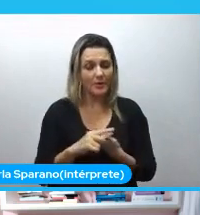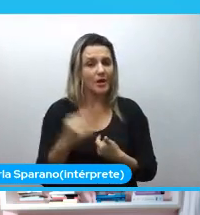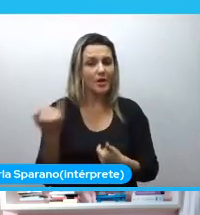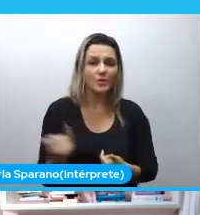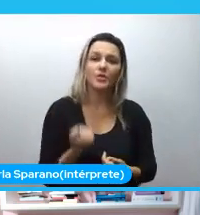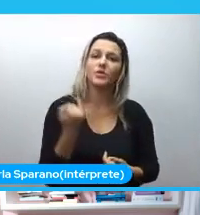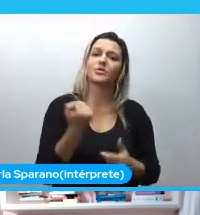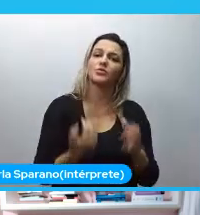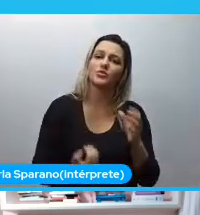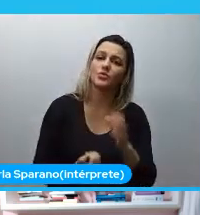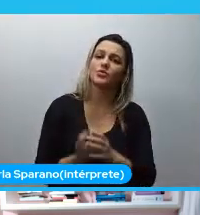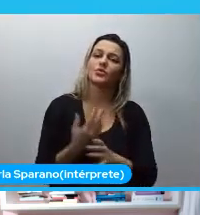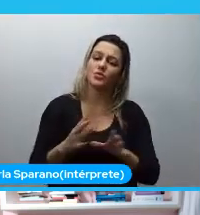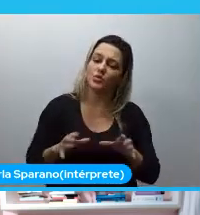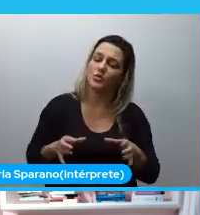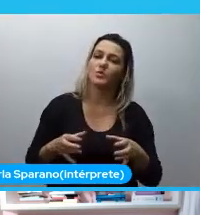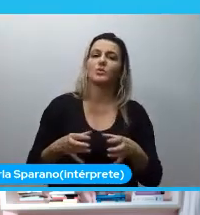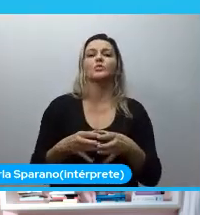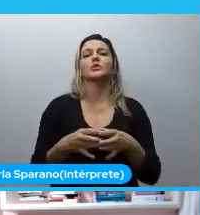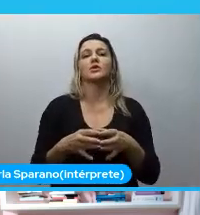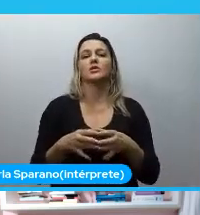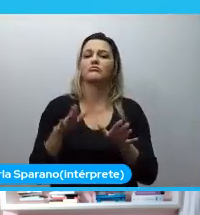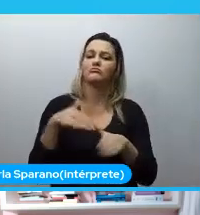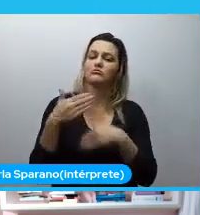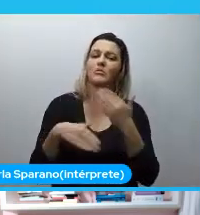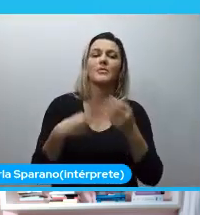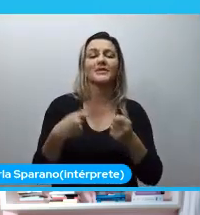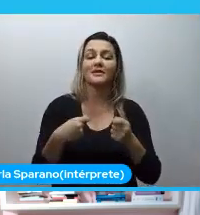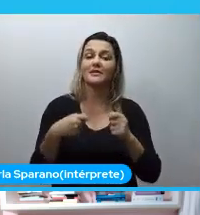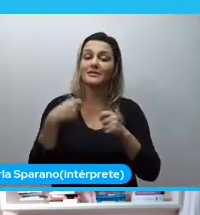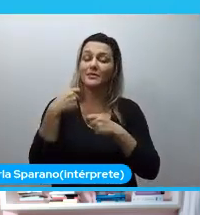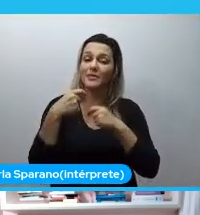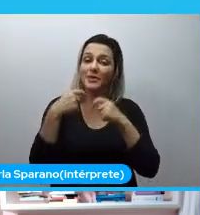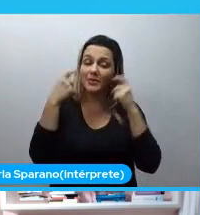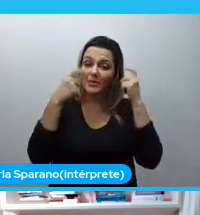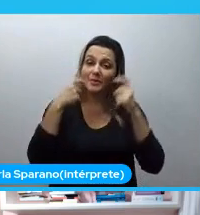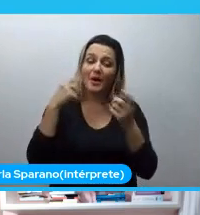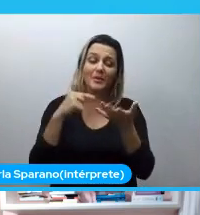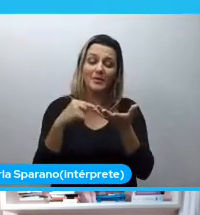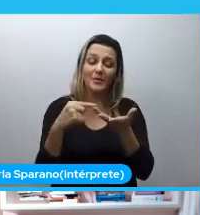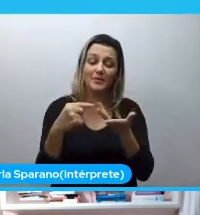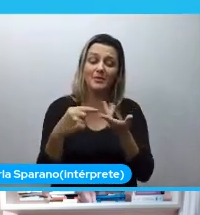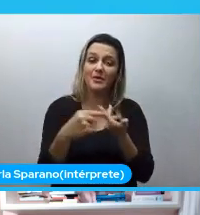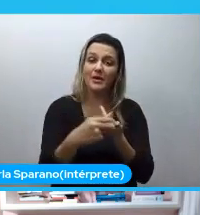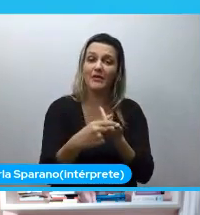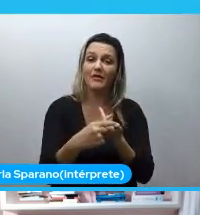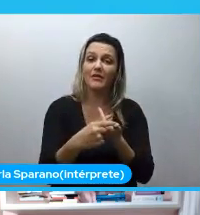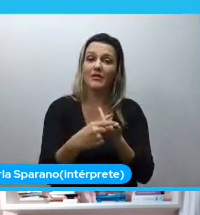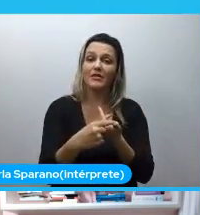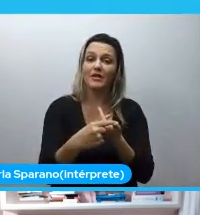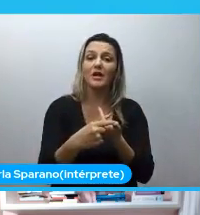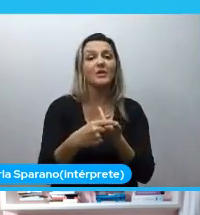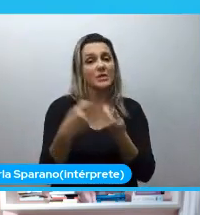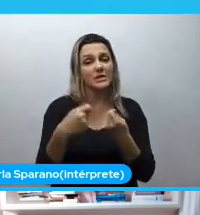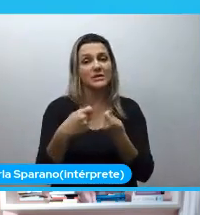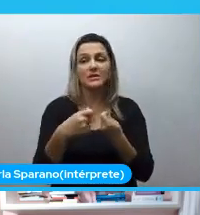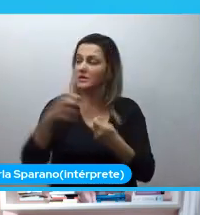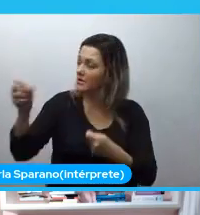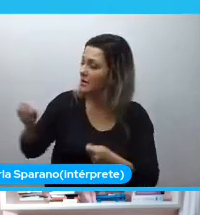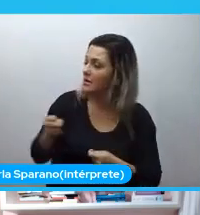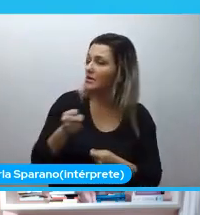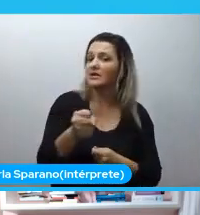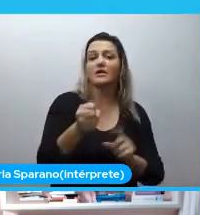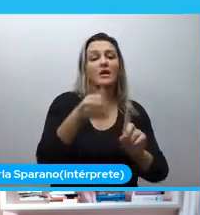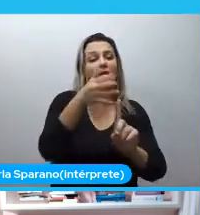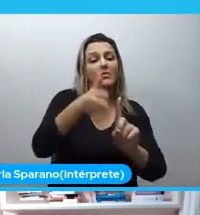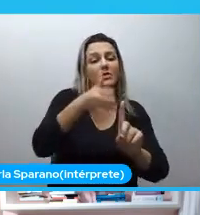uma comunidade a gente precisa estar se preocupando com essas pautas a gente precisa estar trazendo keynotes que falem sobre a gente precisa estar